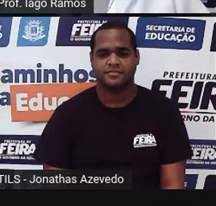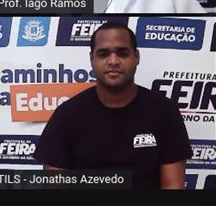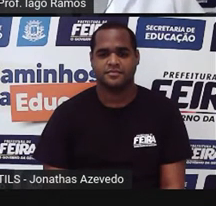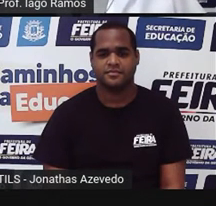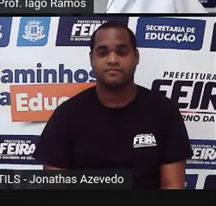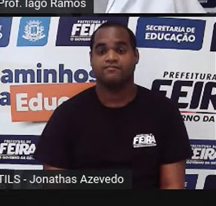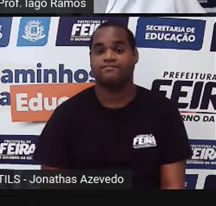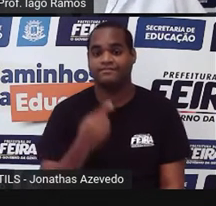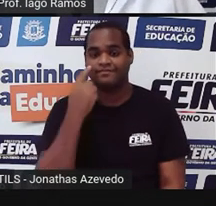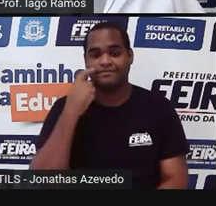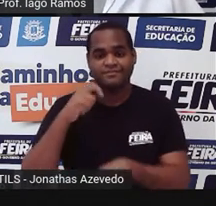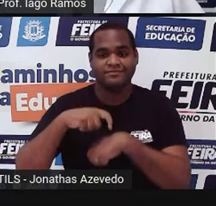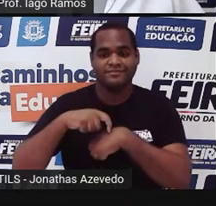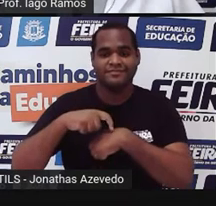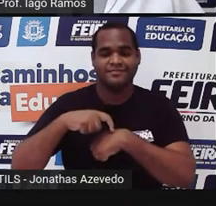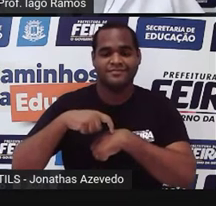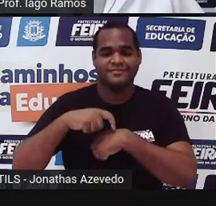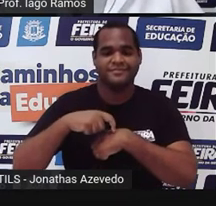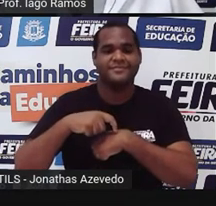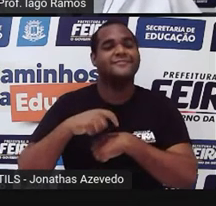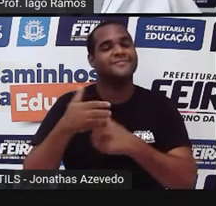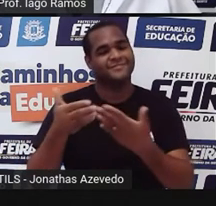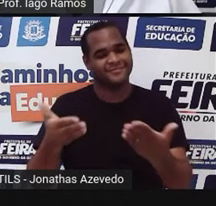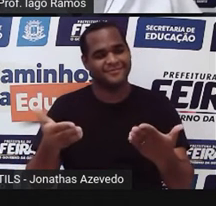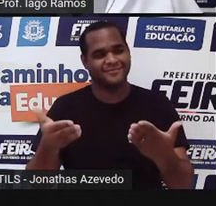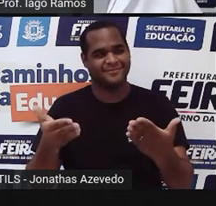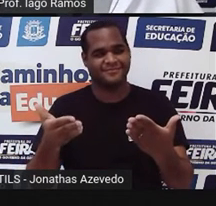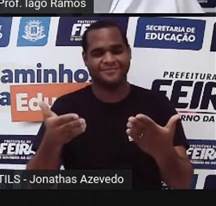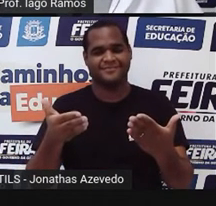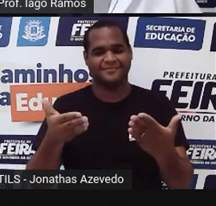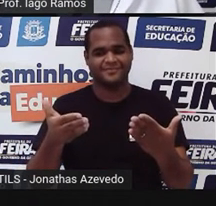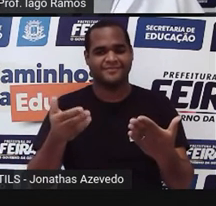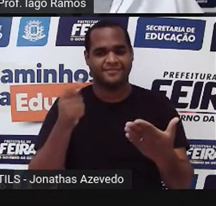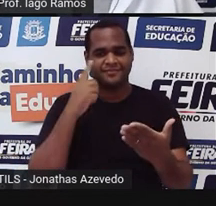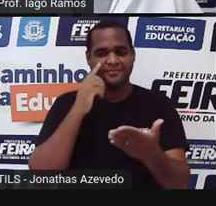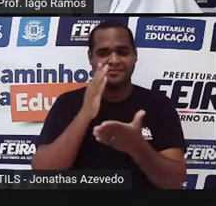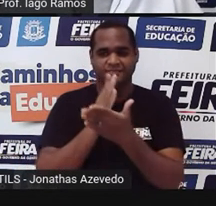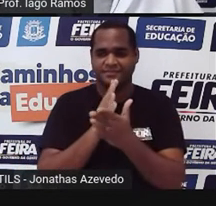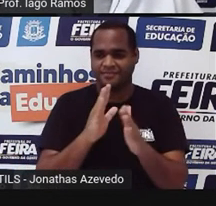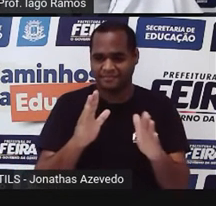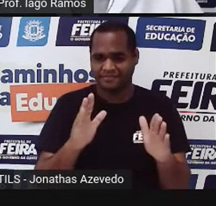Olha o tempo! É isso aí, acabou!